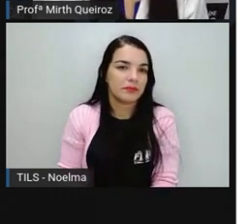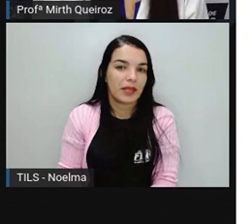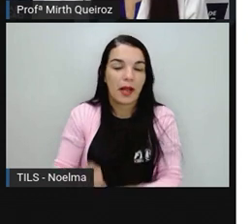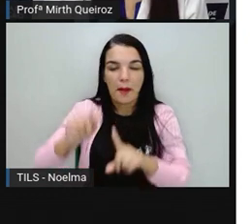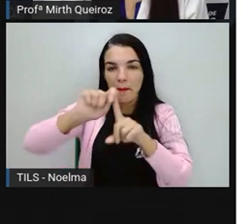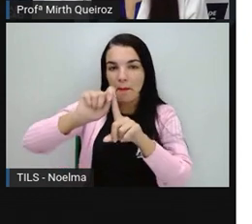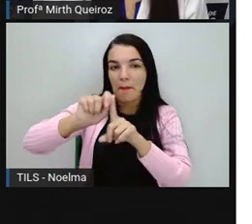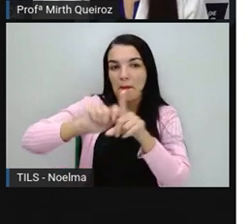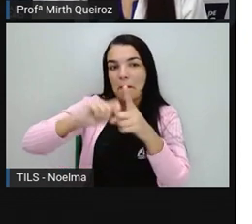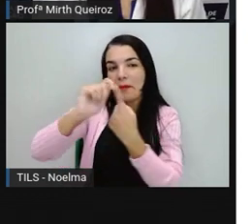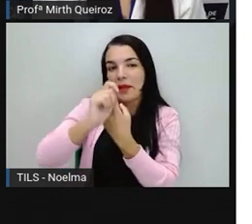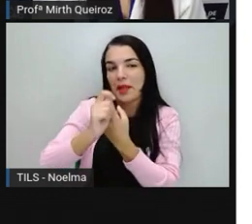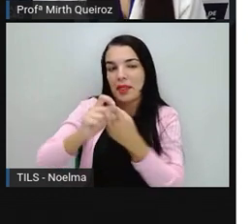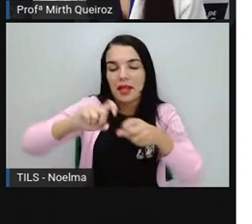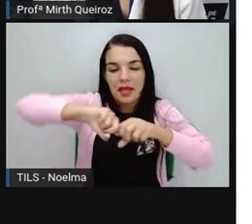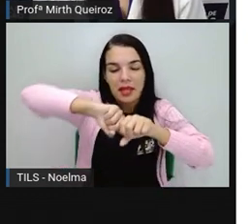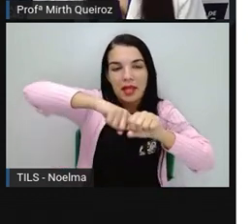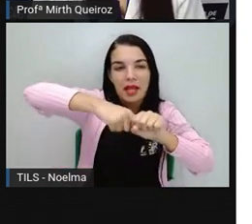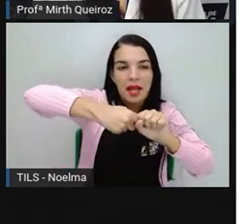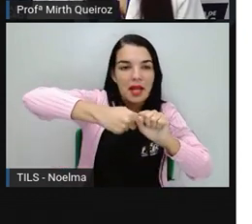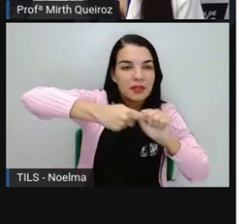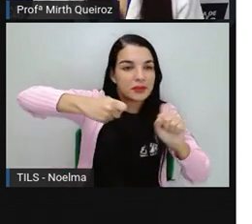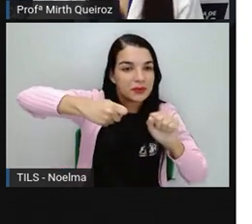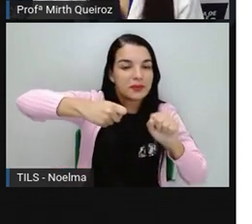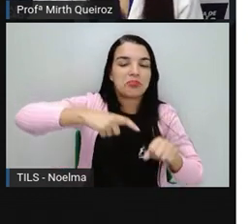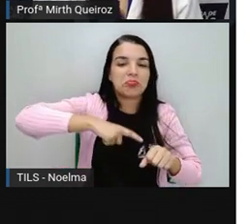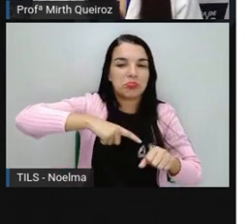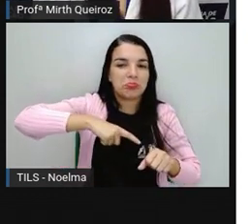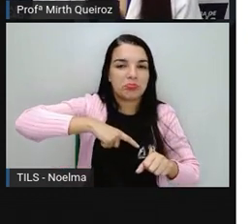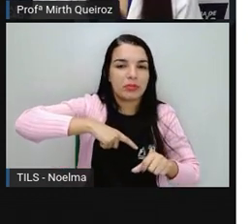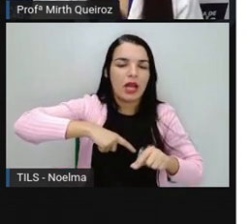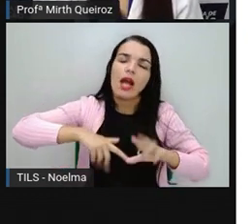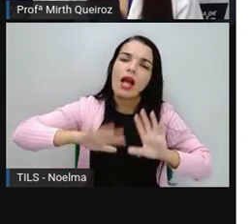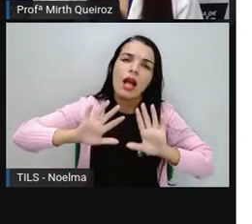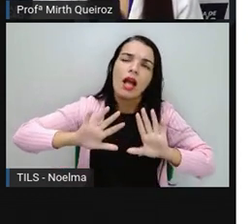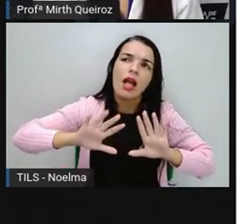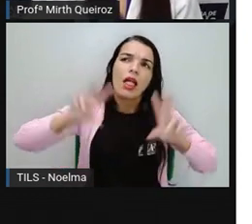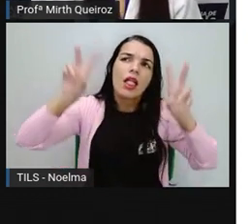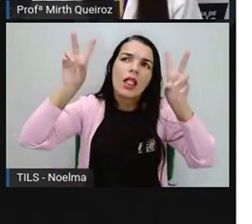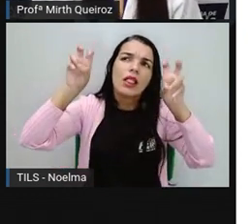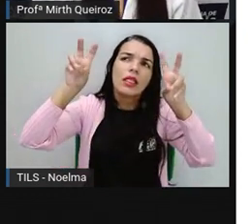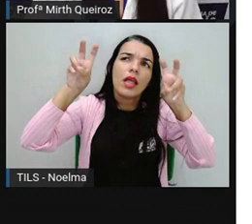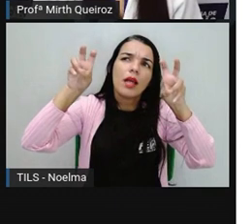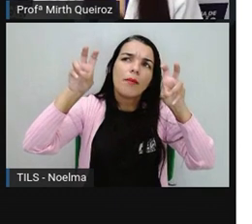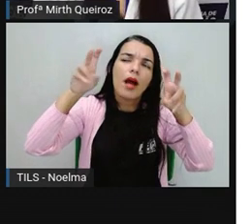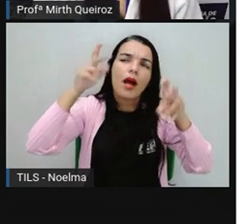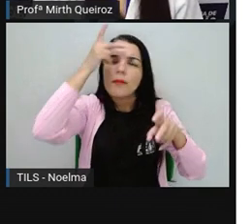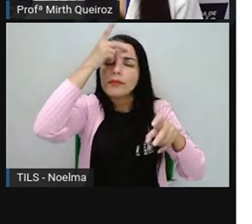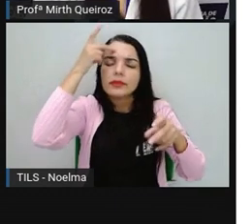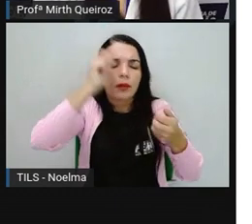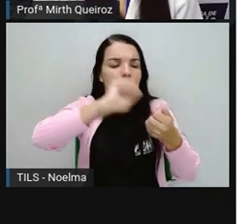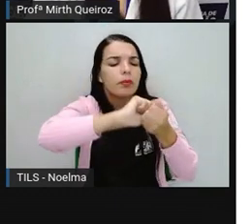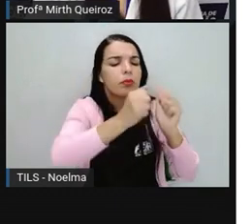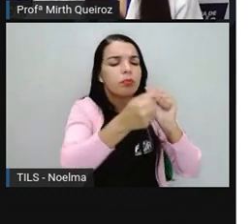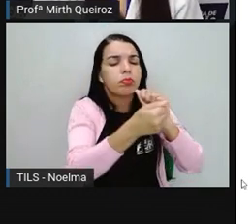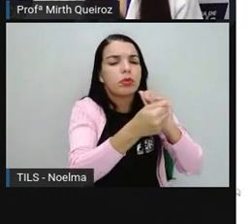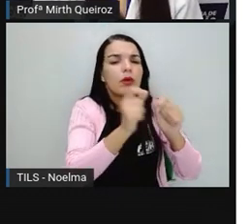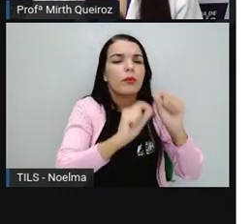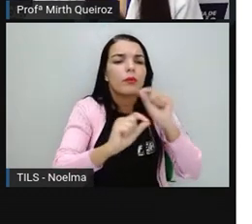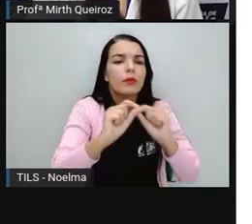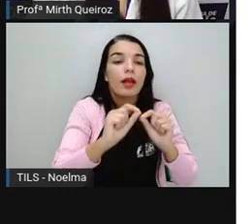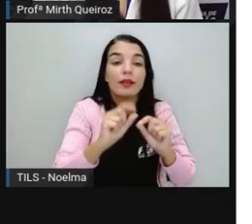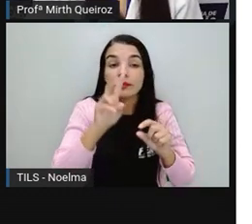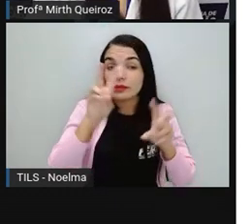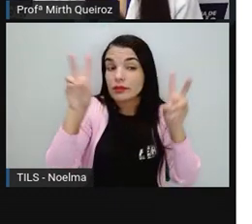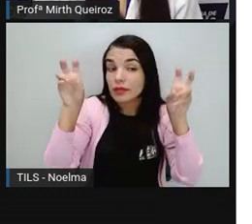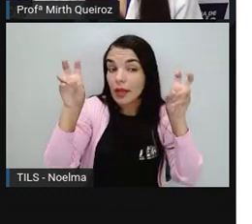Banana, caju. Que tema artista representou nessa pintura? Só pelo nome da tela dá